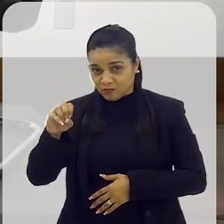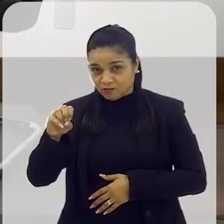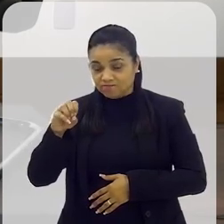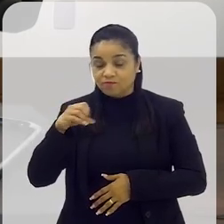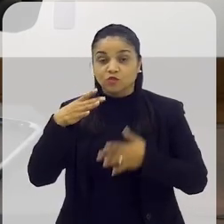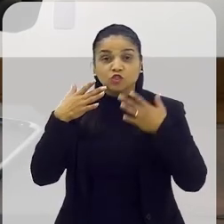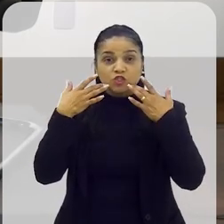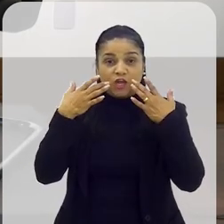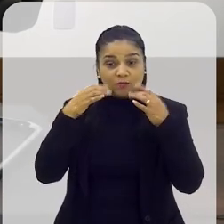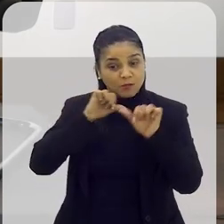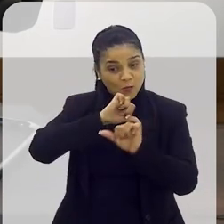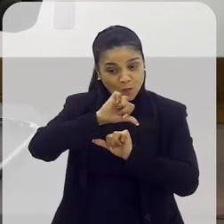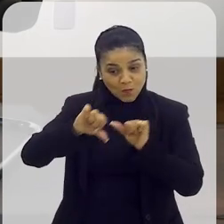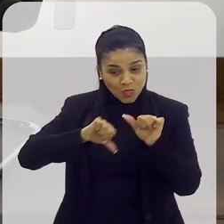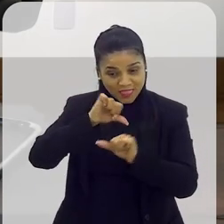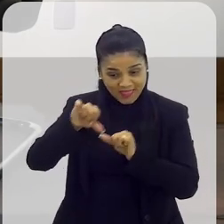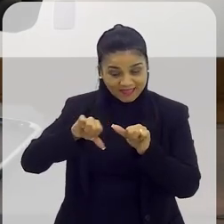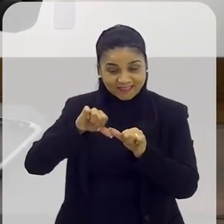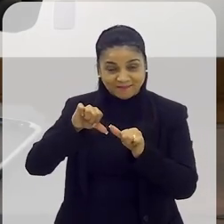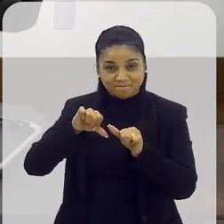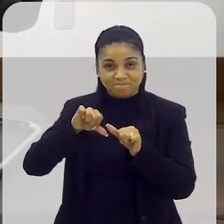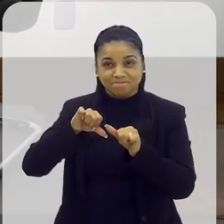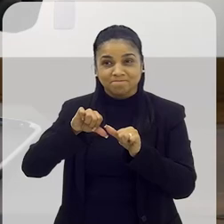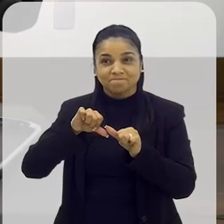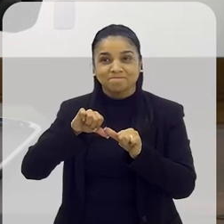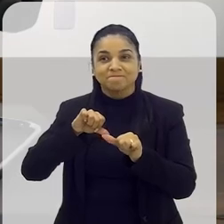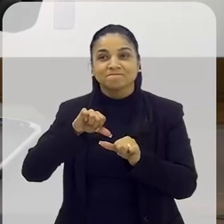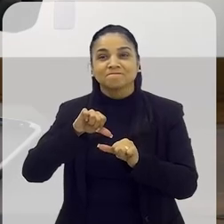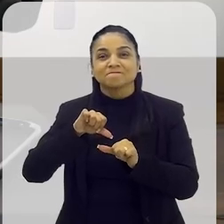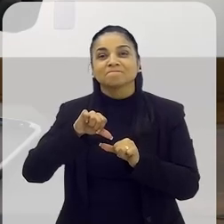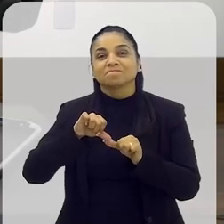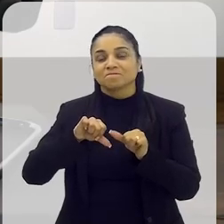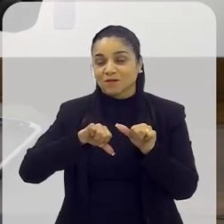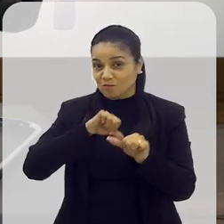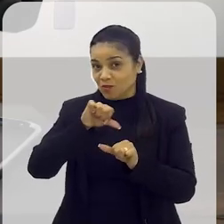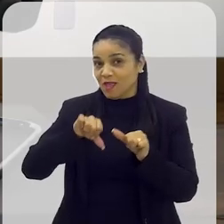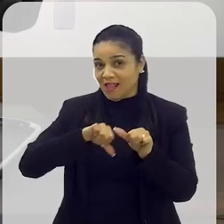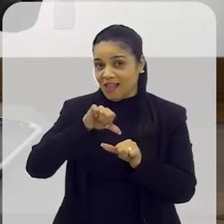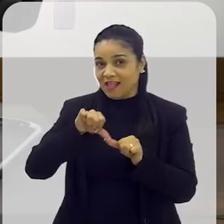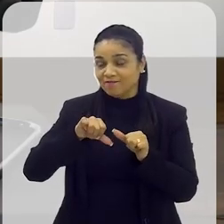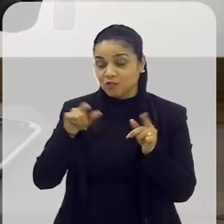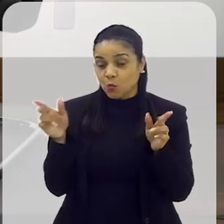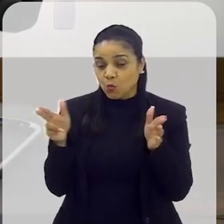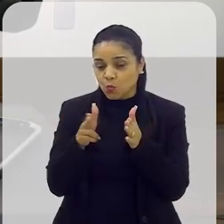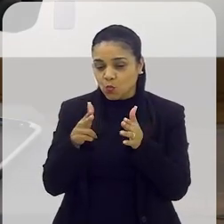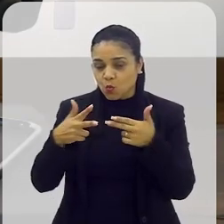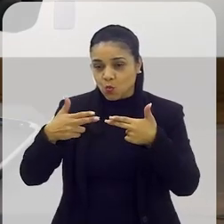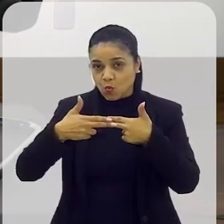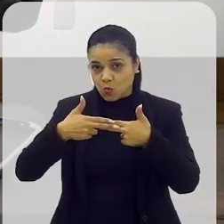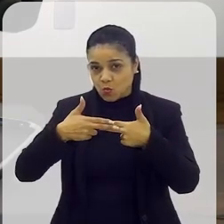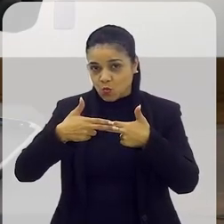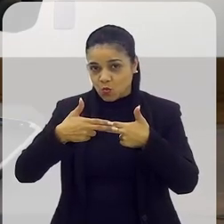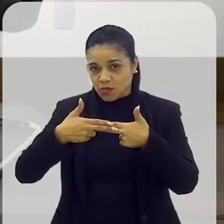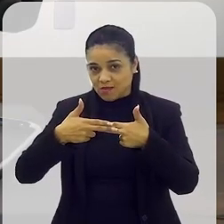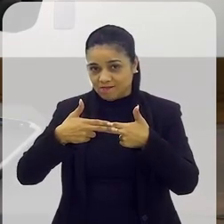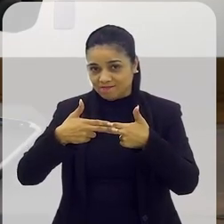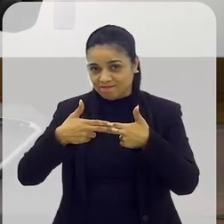Que maravilha. Só que eu mudei. Ah, é? É, ele vai ser, ele vai ser um curta.